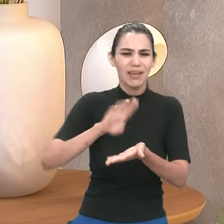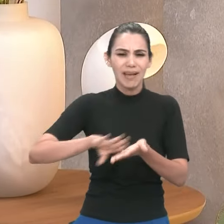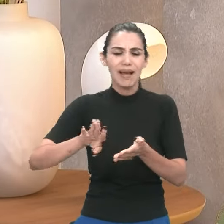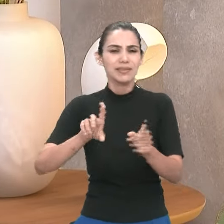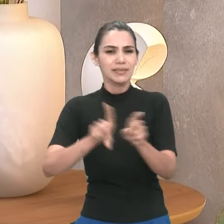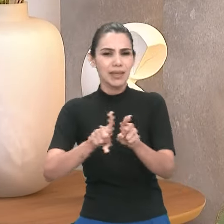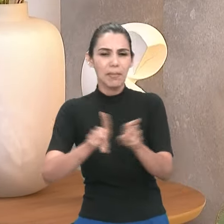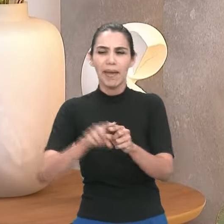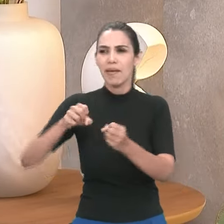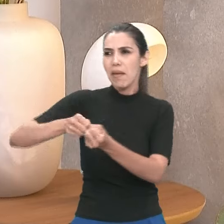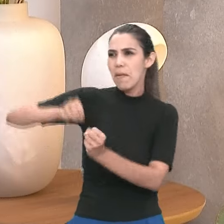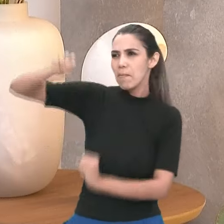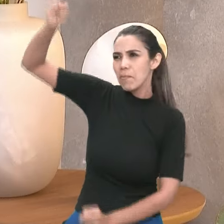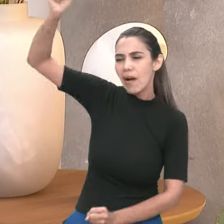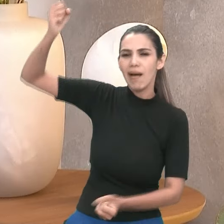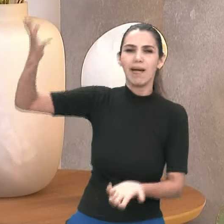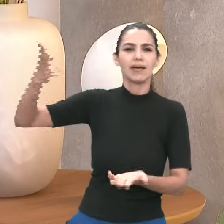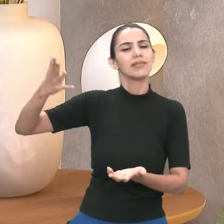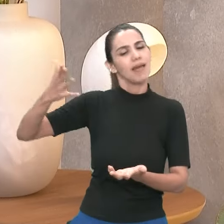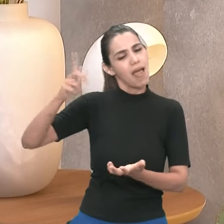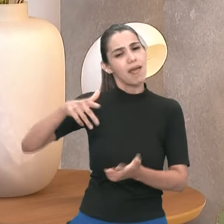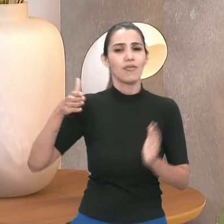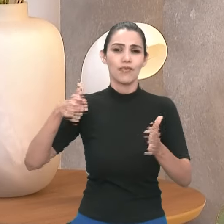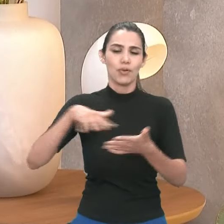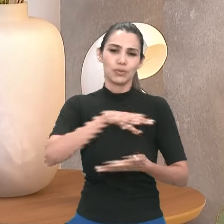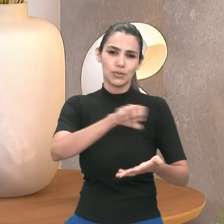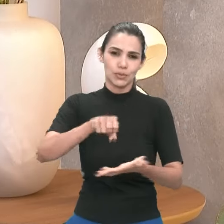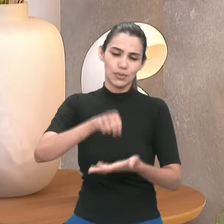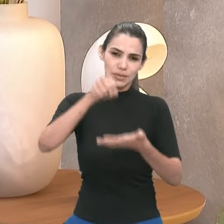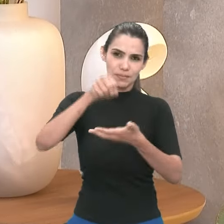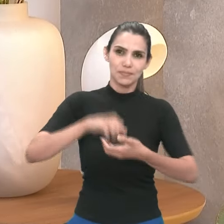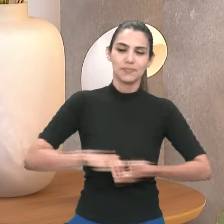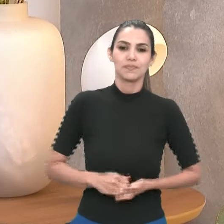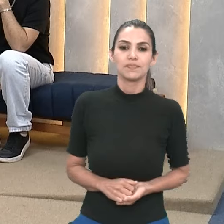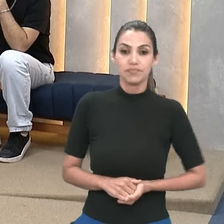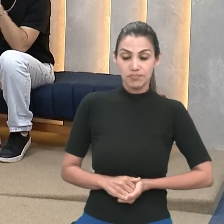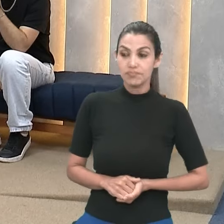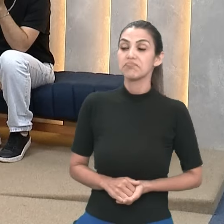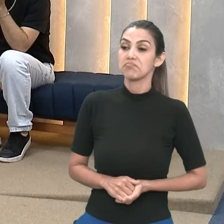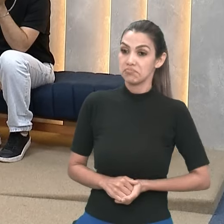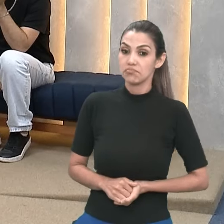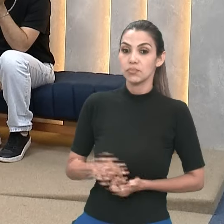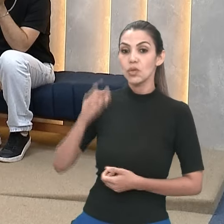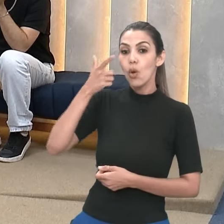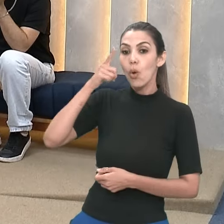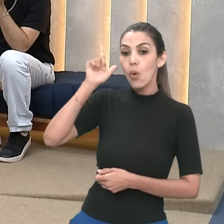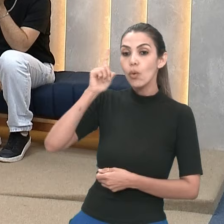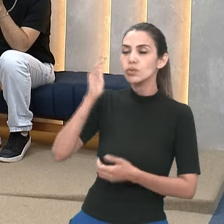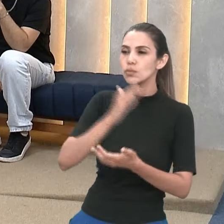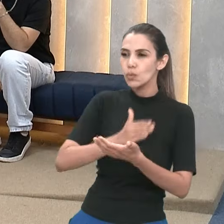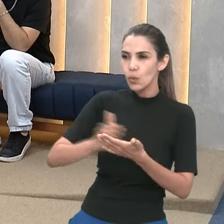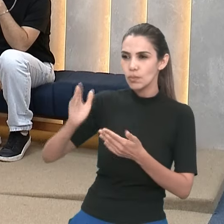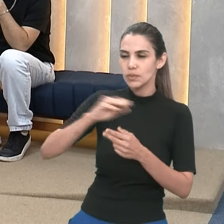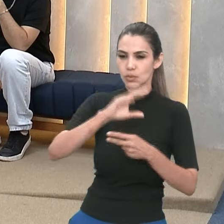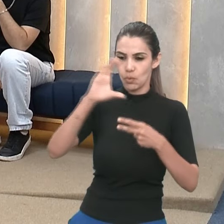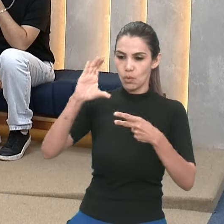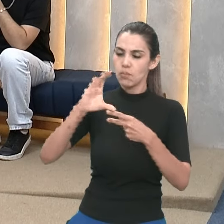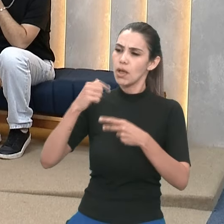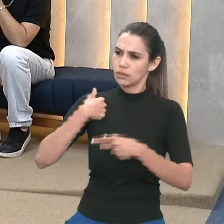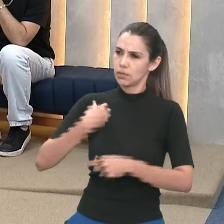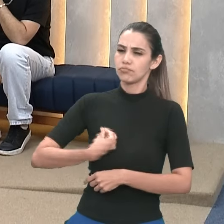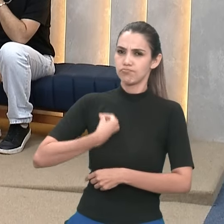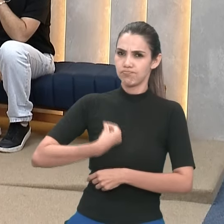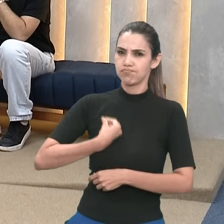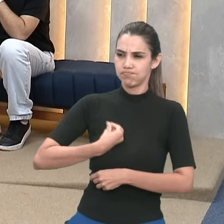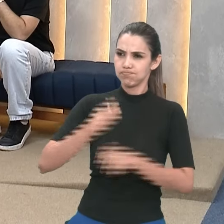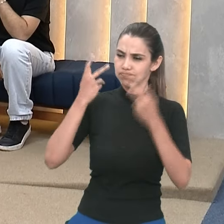banners, né? E os pôsteres que são exibidos. Muito bem. E a gente... Ontem, inclusive, começou o Compex, eu estive lá. A